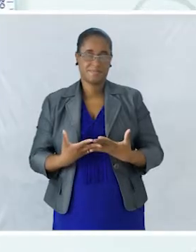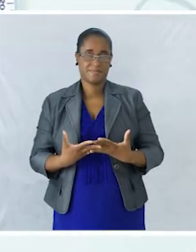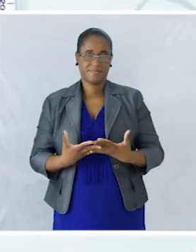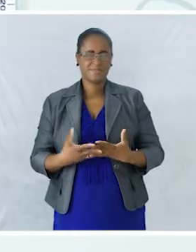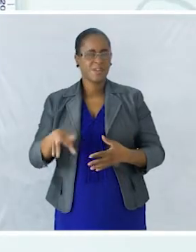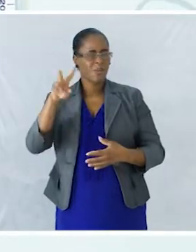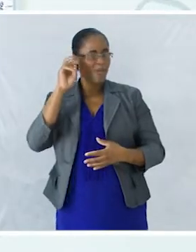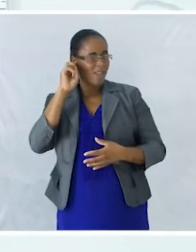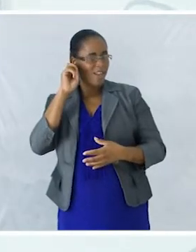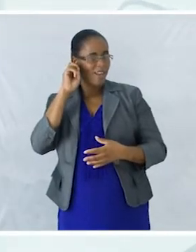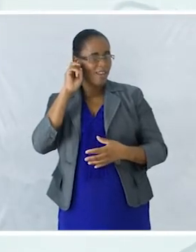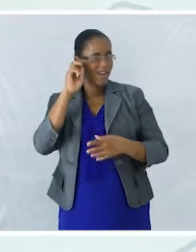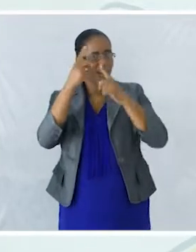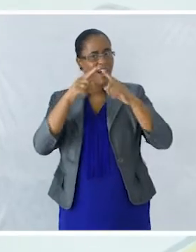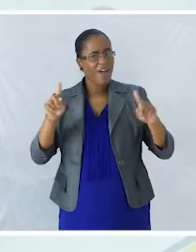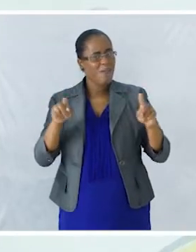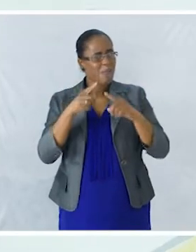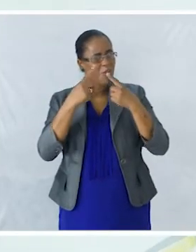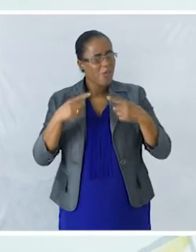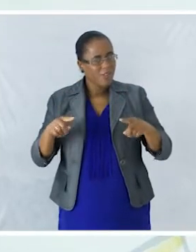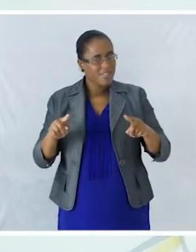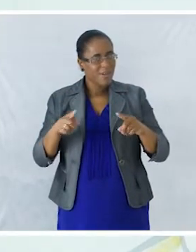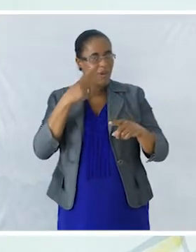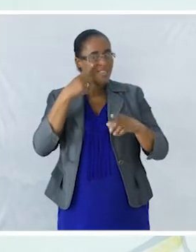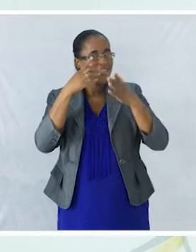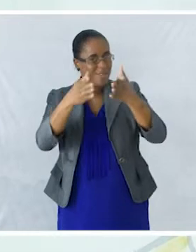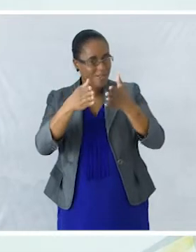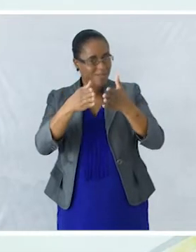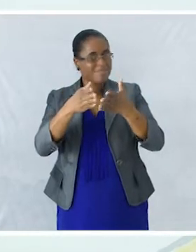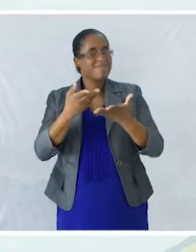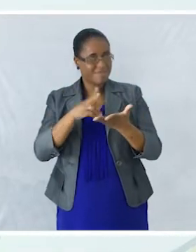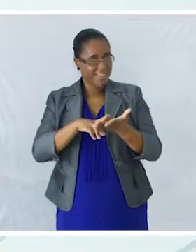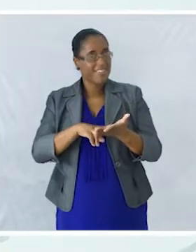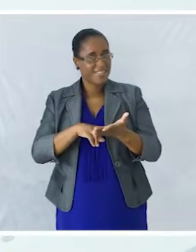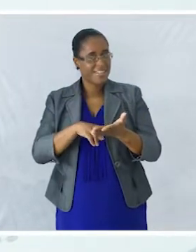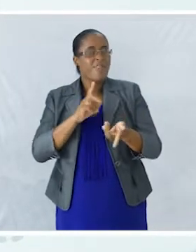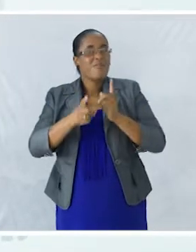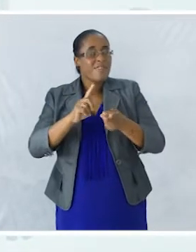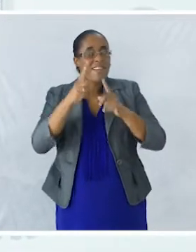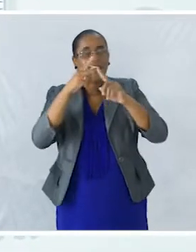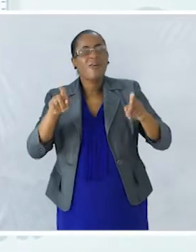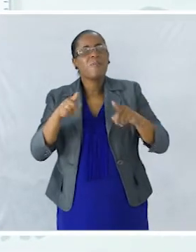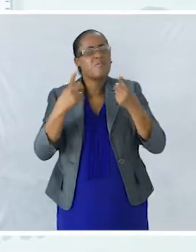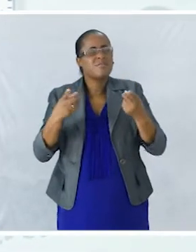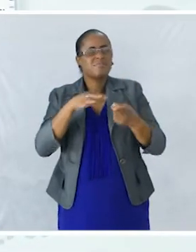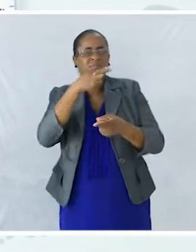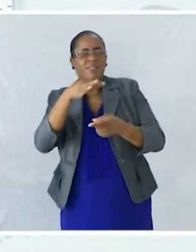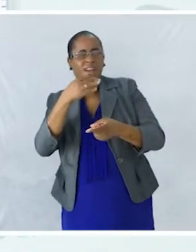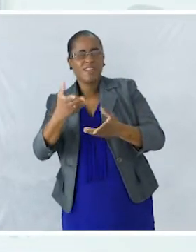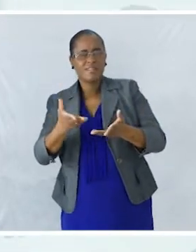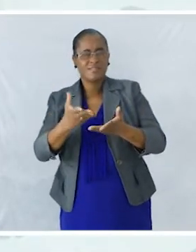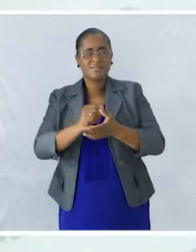Escutaram a música com atenção de certeza E do que a música nos fala? De?